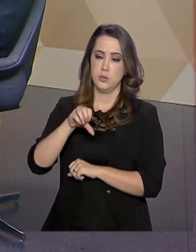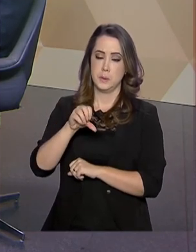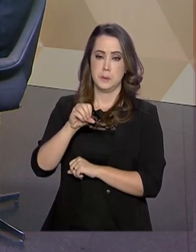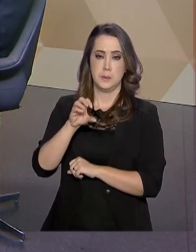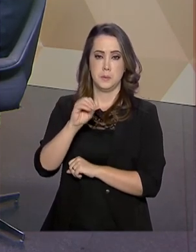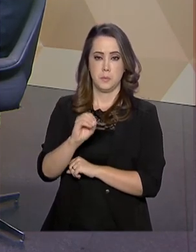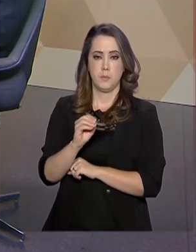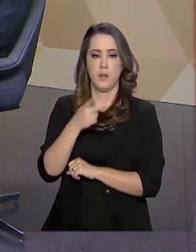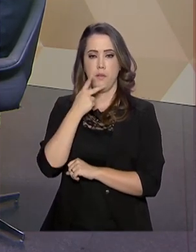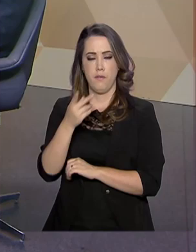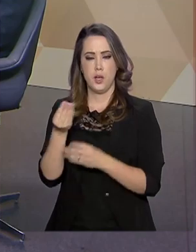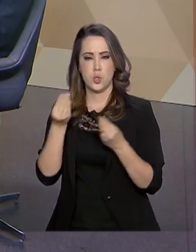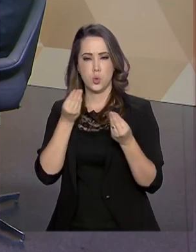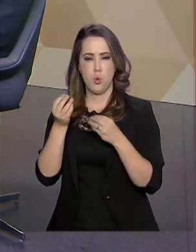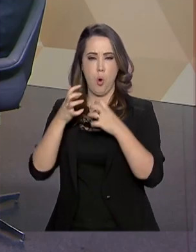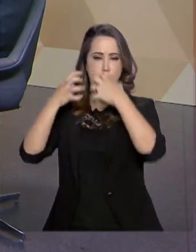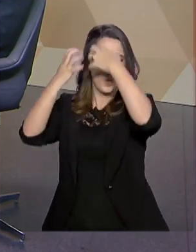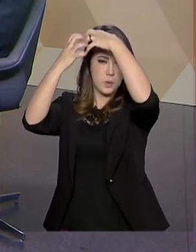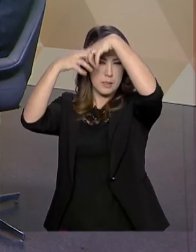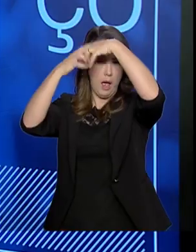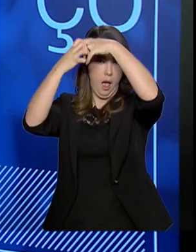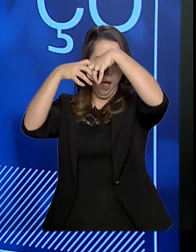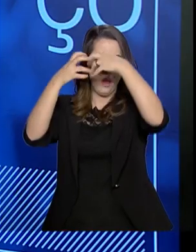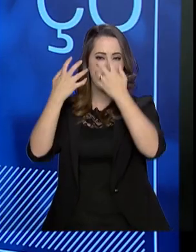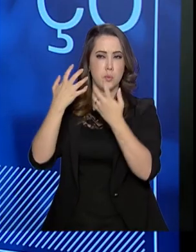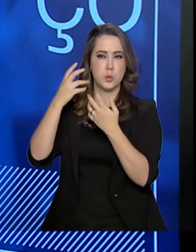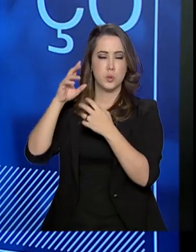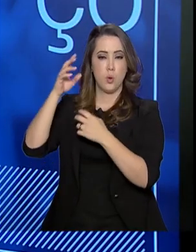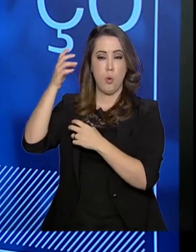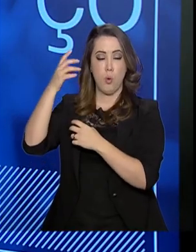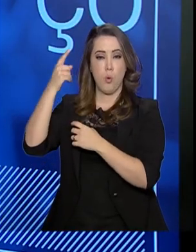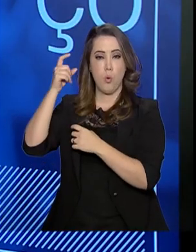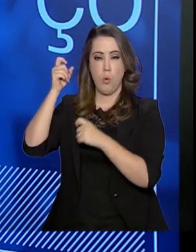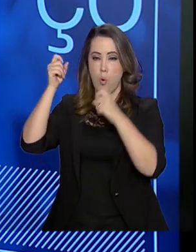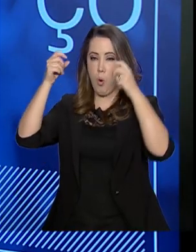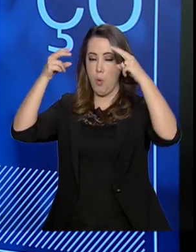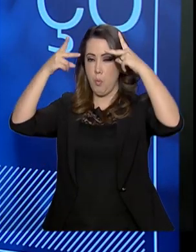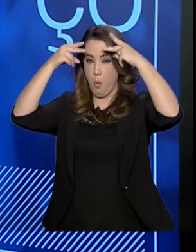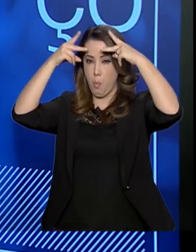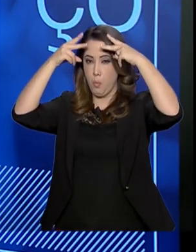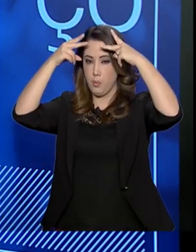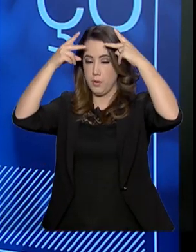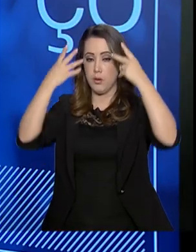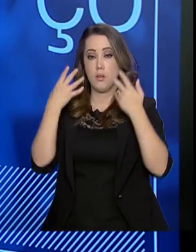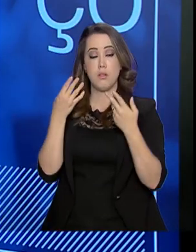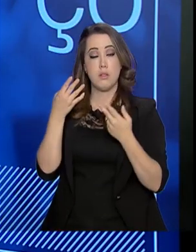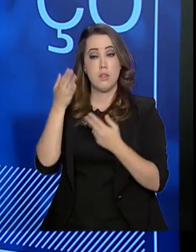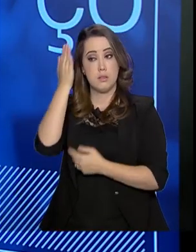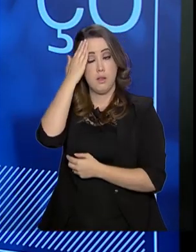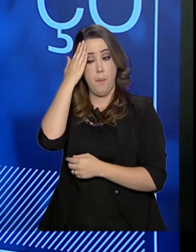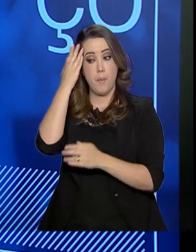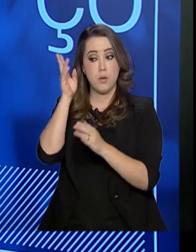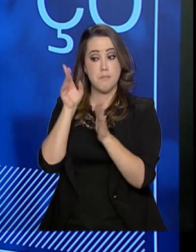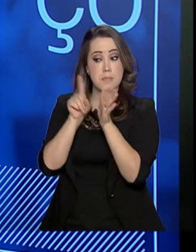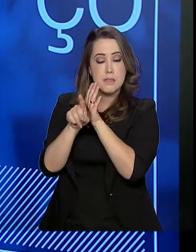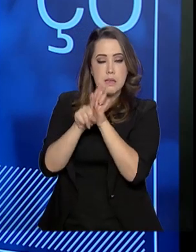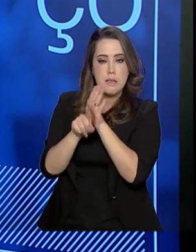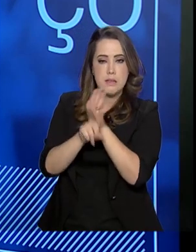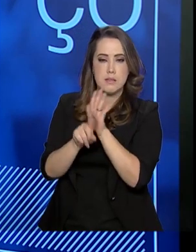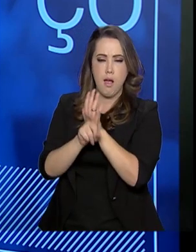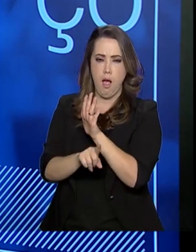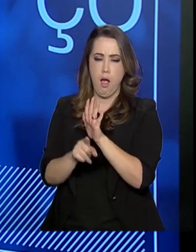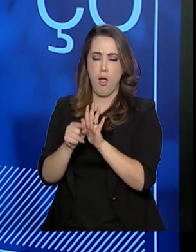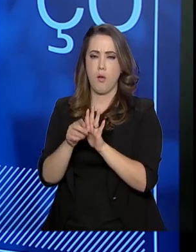comportamento do cérebro, a neurociência, descobriu-se, aprofundou-se